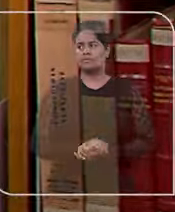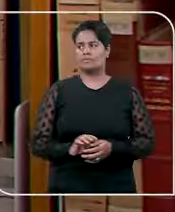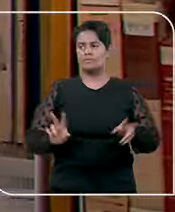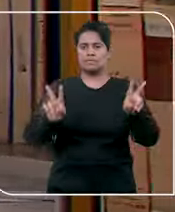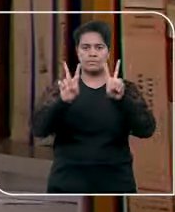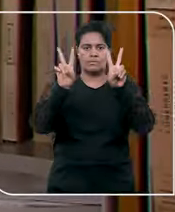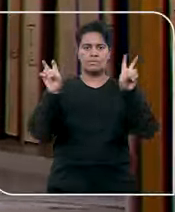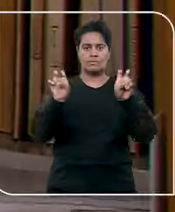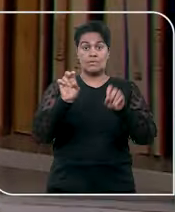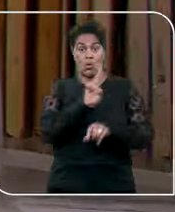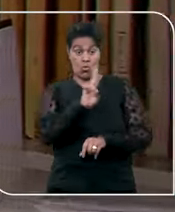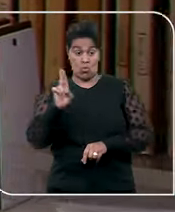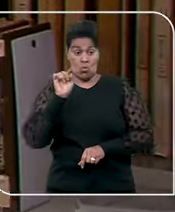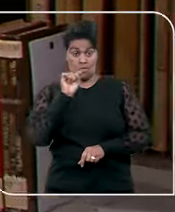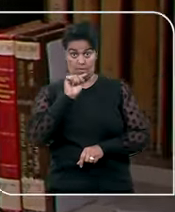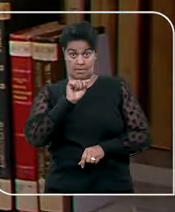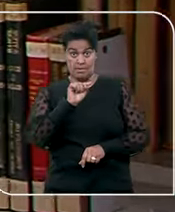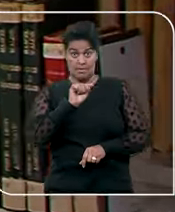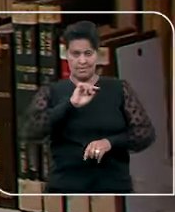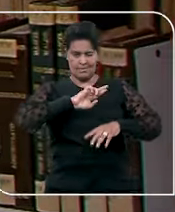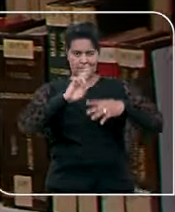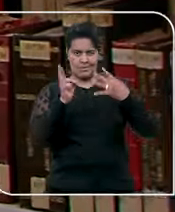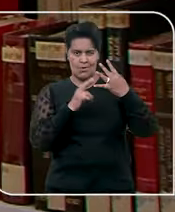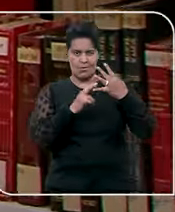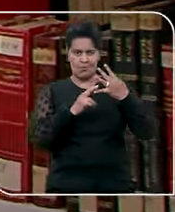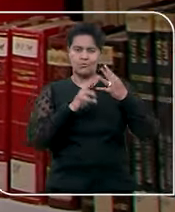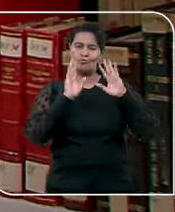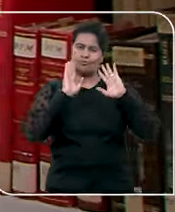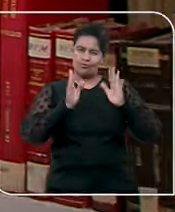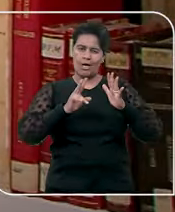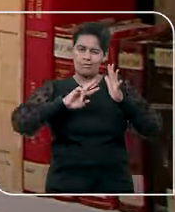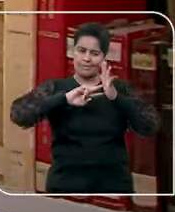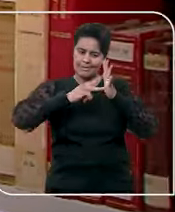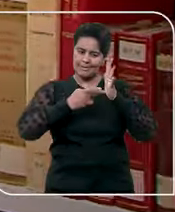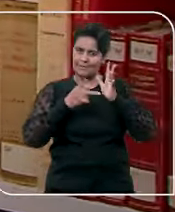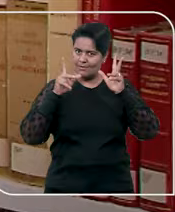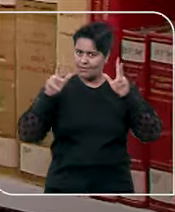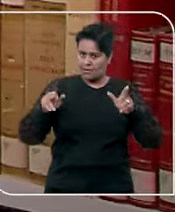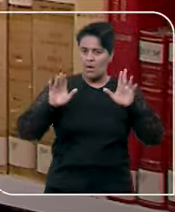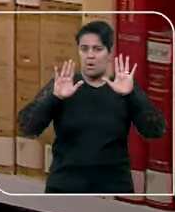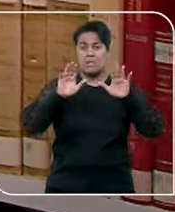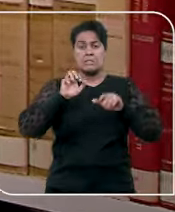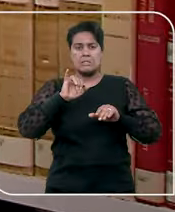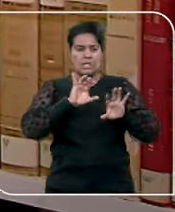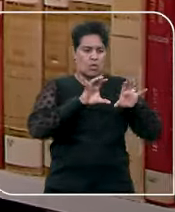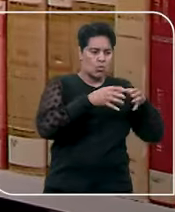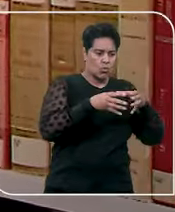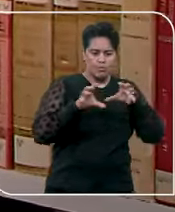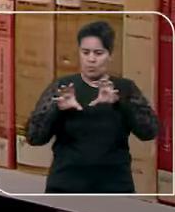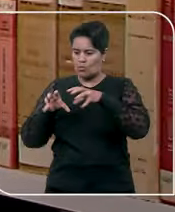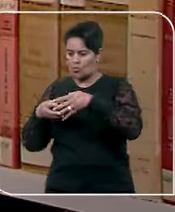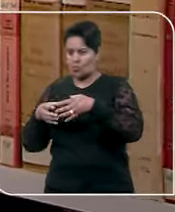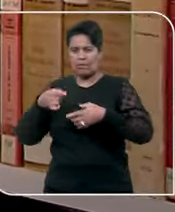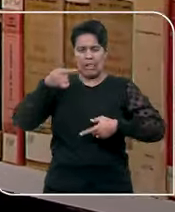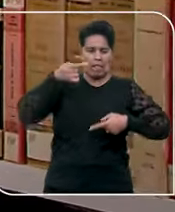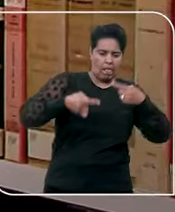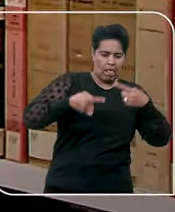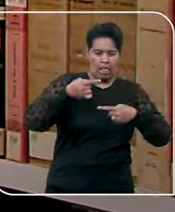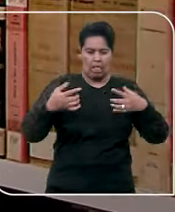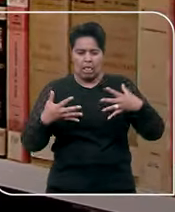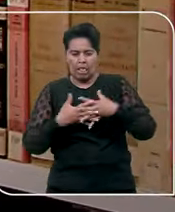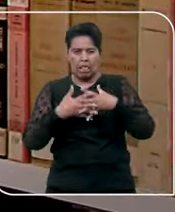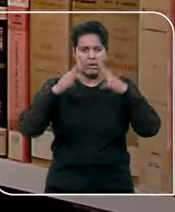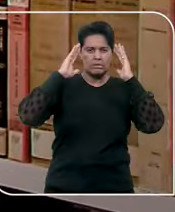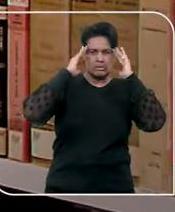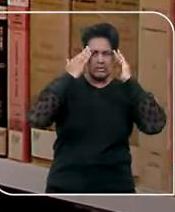O nome desse recurso já adianta o objetivo dele. Quando houver conflito de entendimentos entre órgãos internos do Supremo